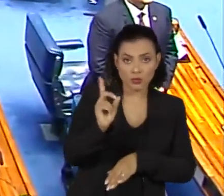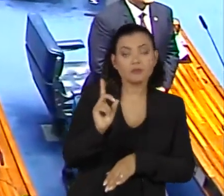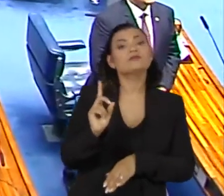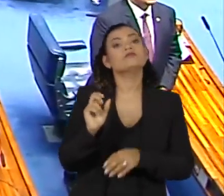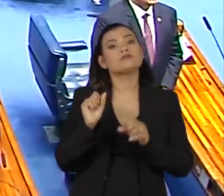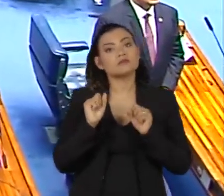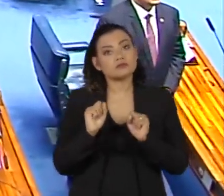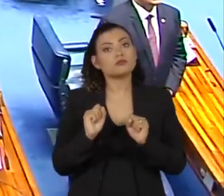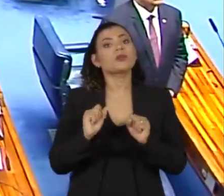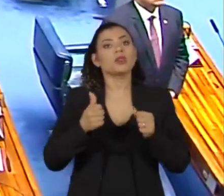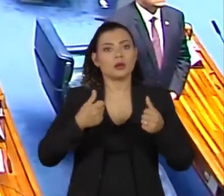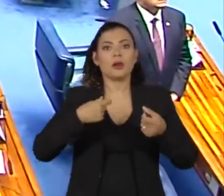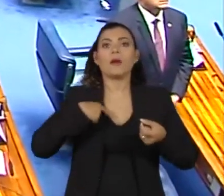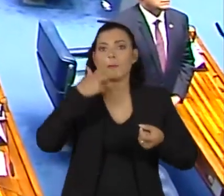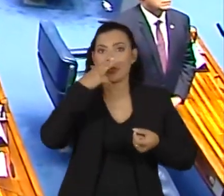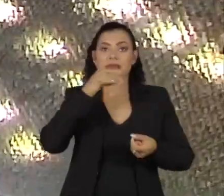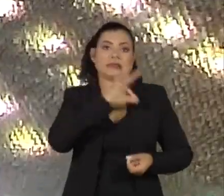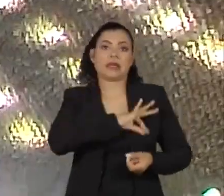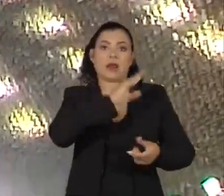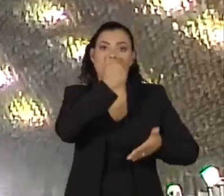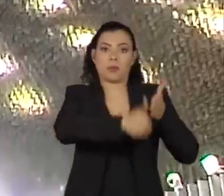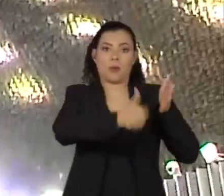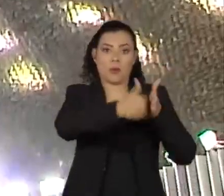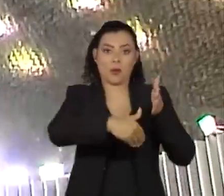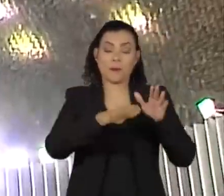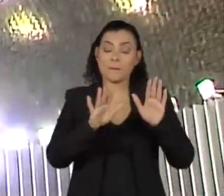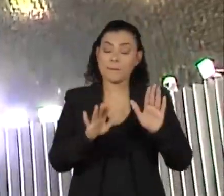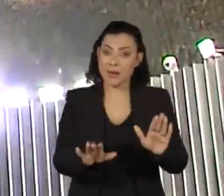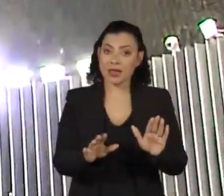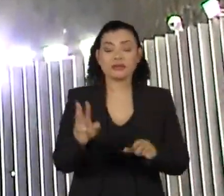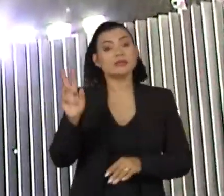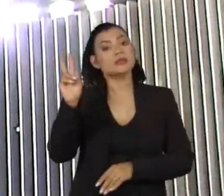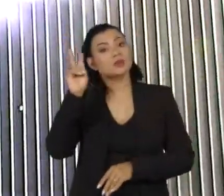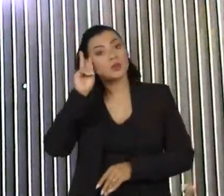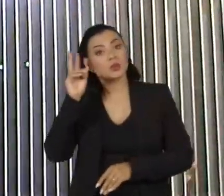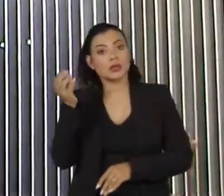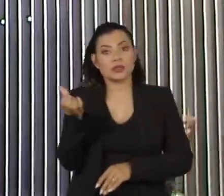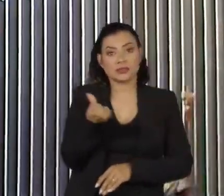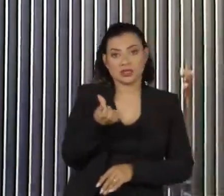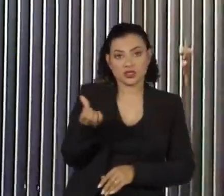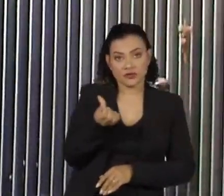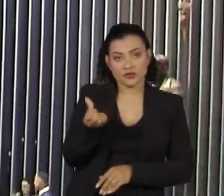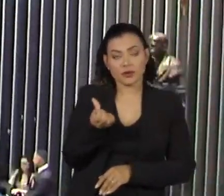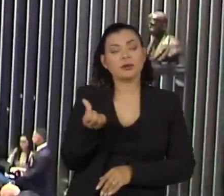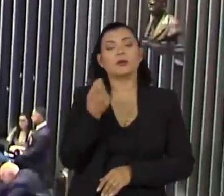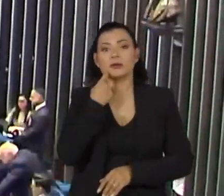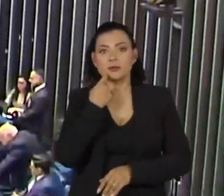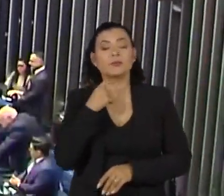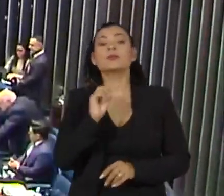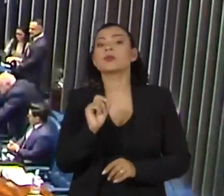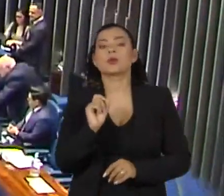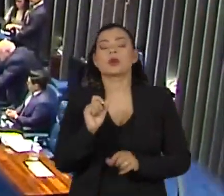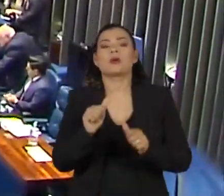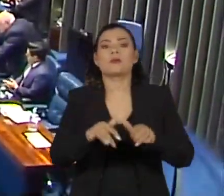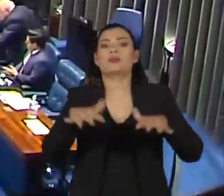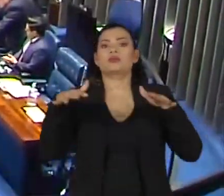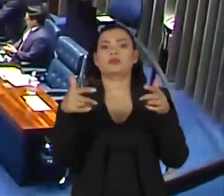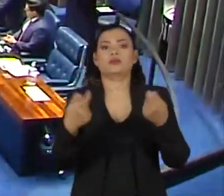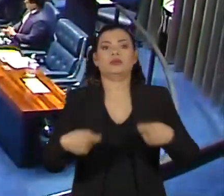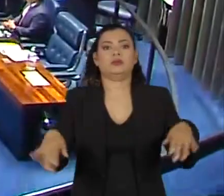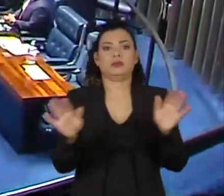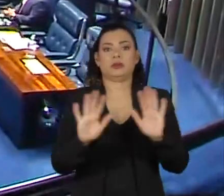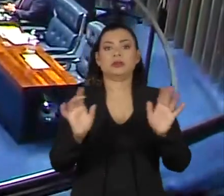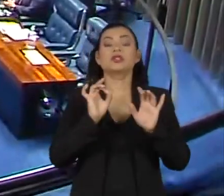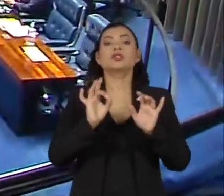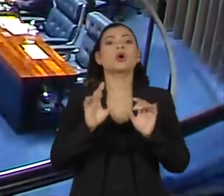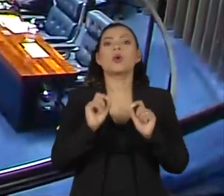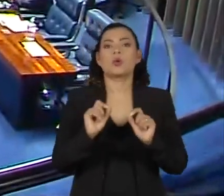pode sofrer sanções financeiras. Às segundas e sextas, o Senado só terá sessões não deliberativas, ou